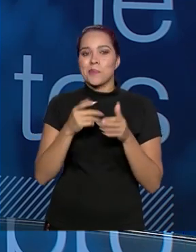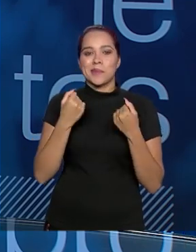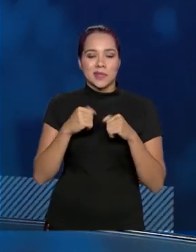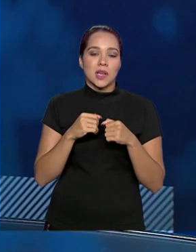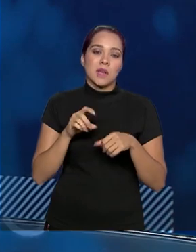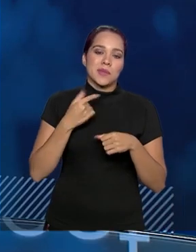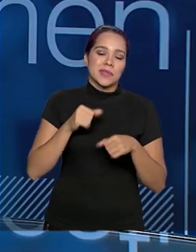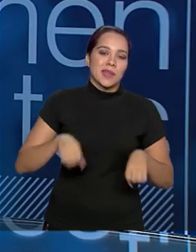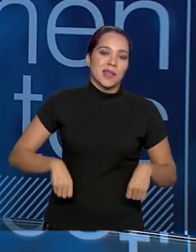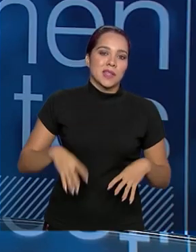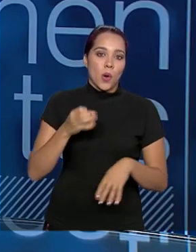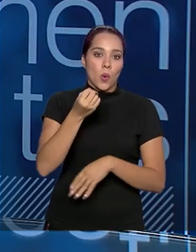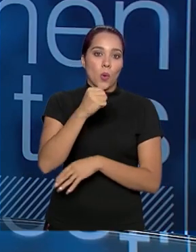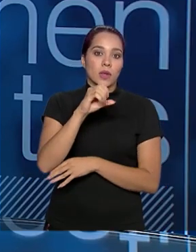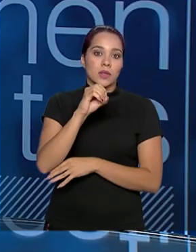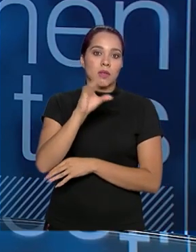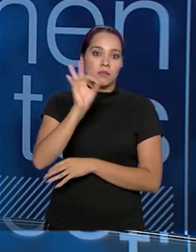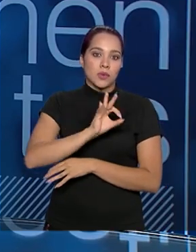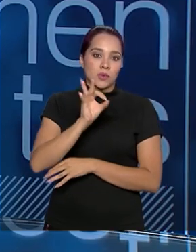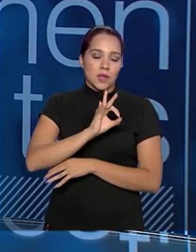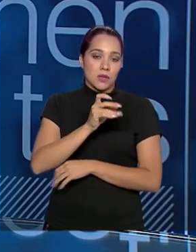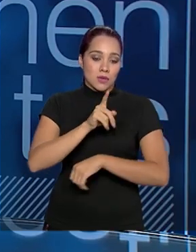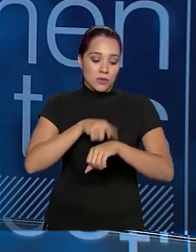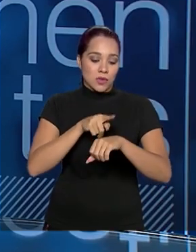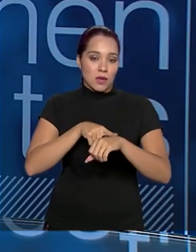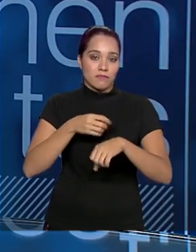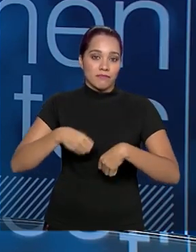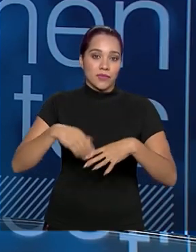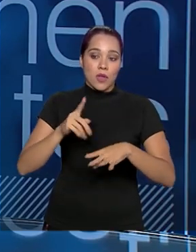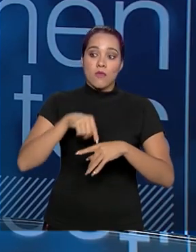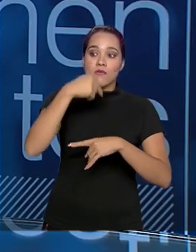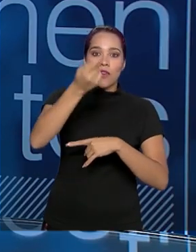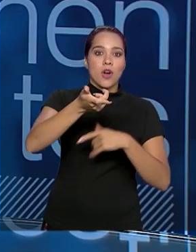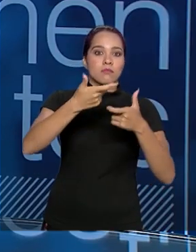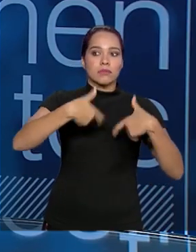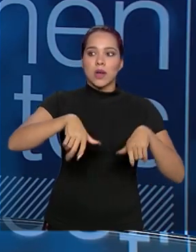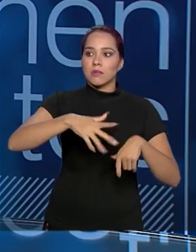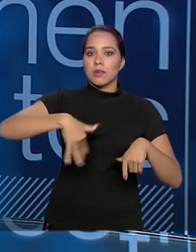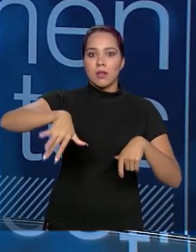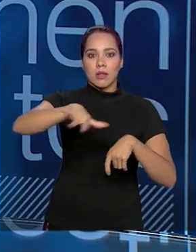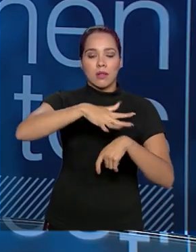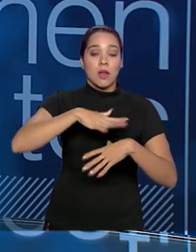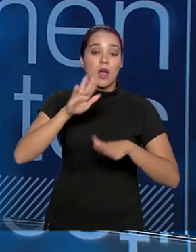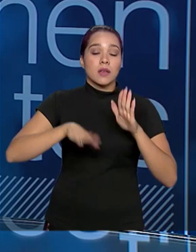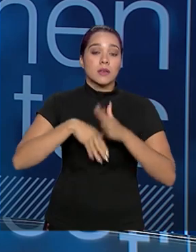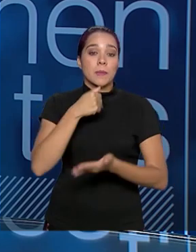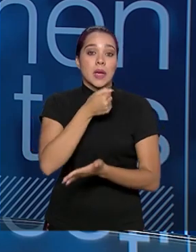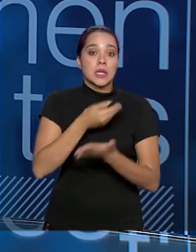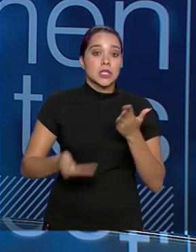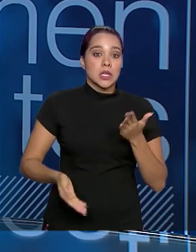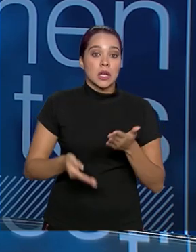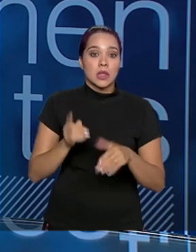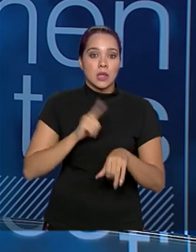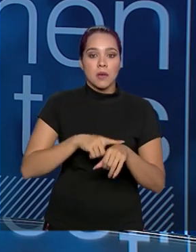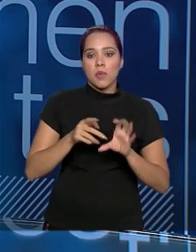gastar 80% do nosso tempo no campo. Então, isso que é uma inversão que ocorria no DNPM. A perdia muito tempo liberando minas